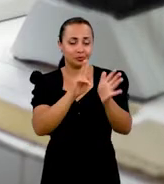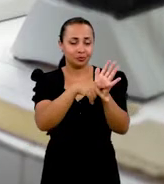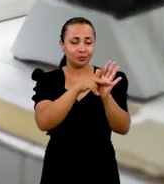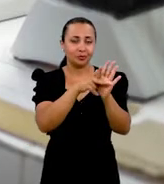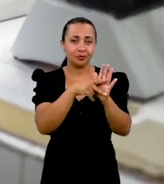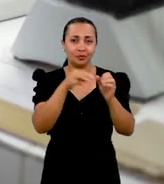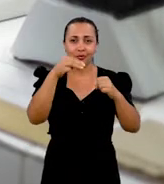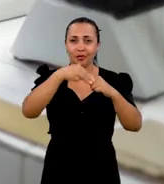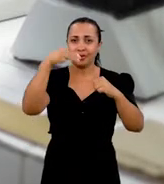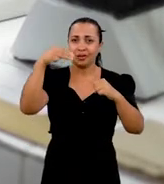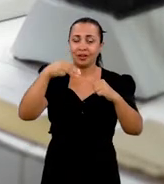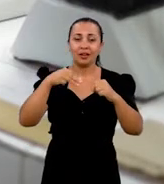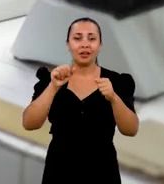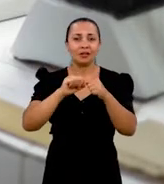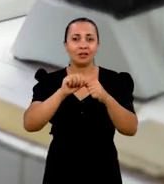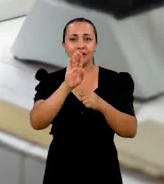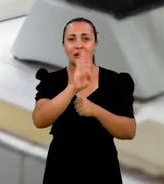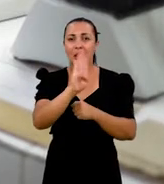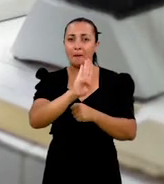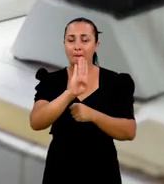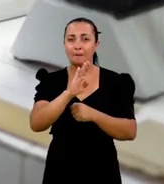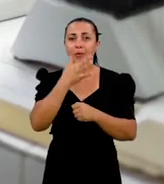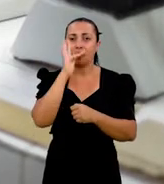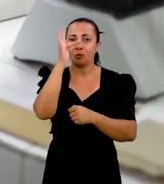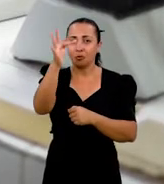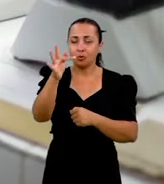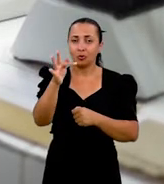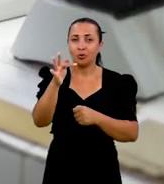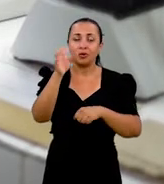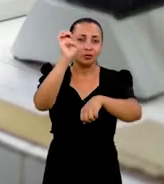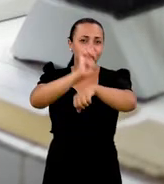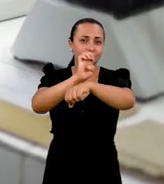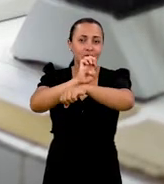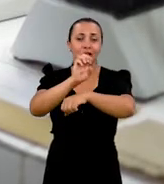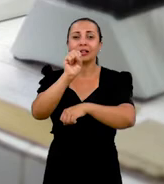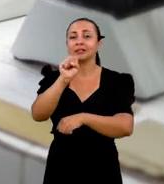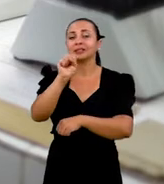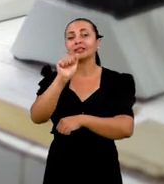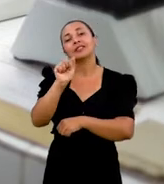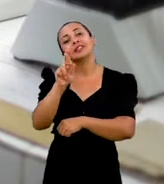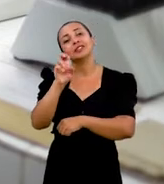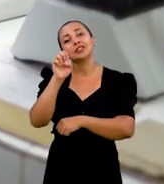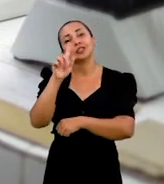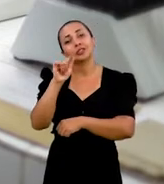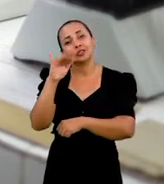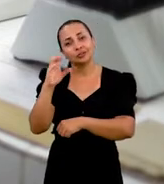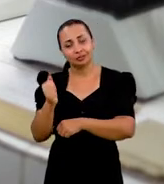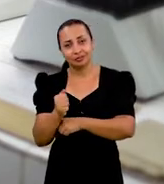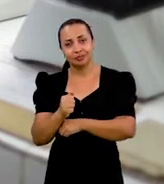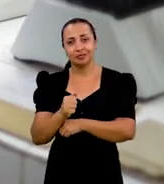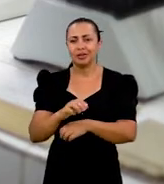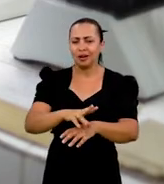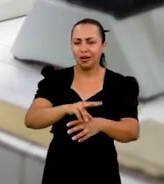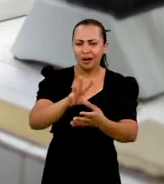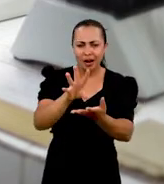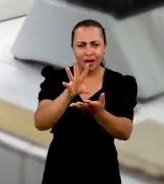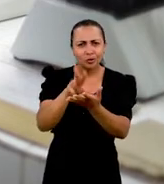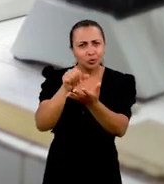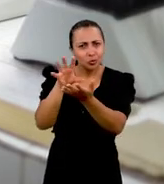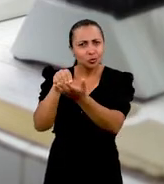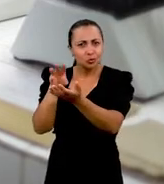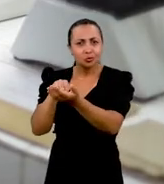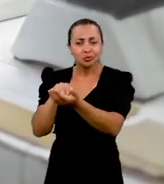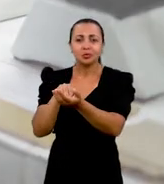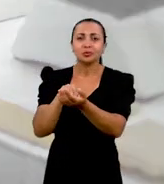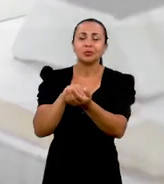projeto no mestrado é fazer a brioflora do estado de Sergipe. A brioflora é o levantamento florístico